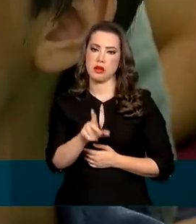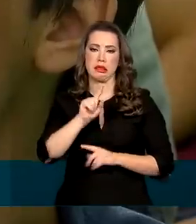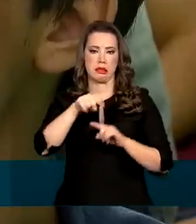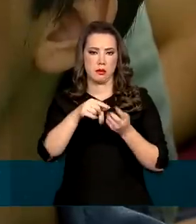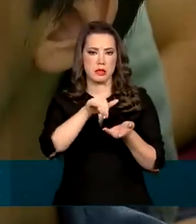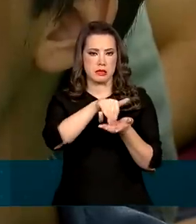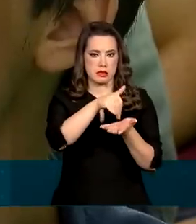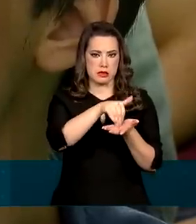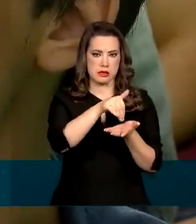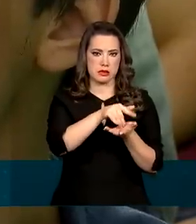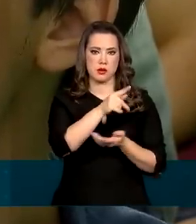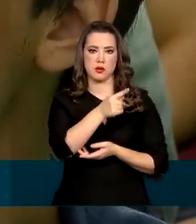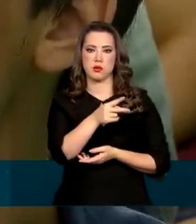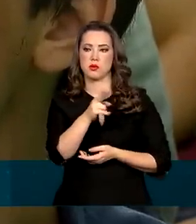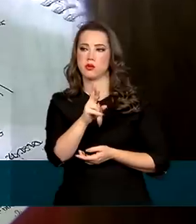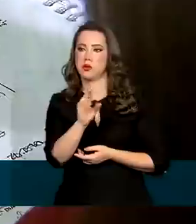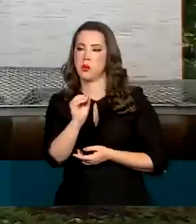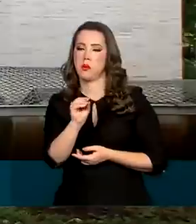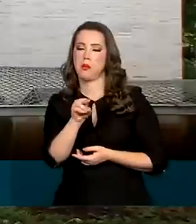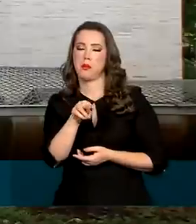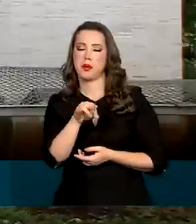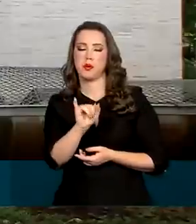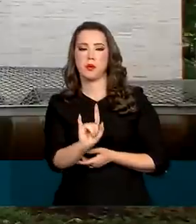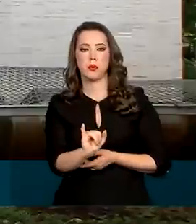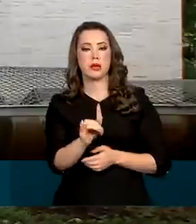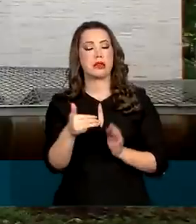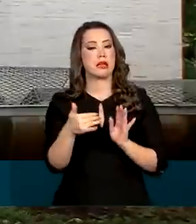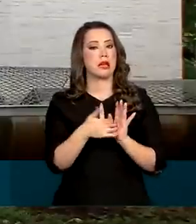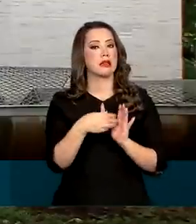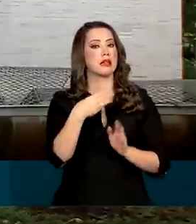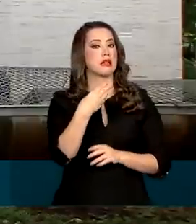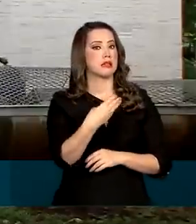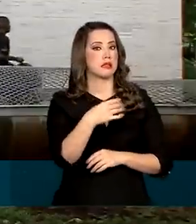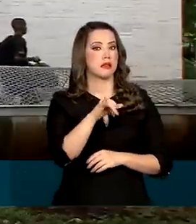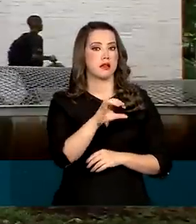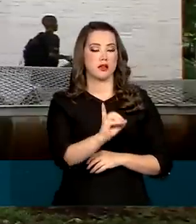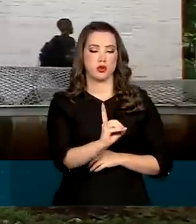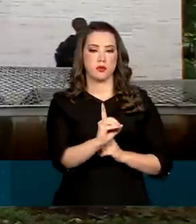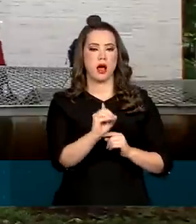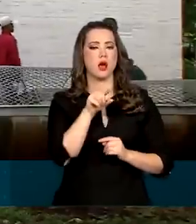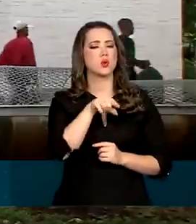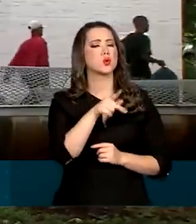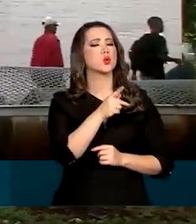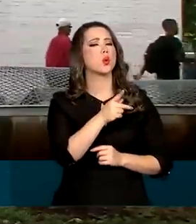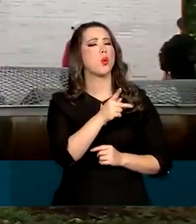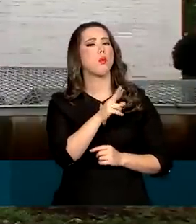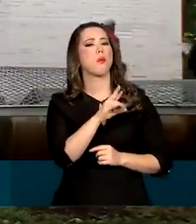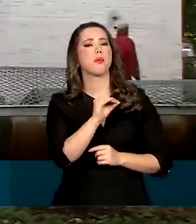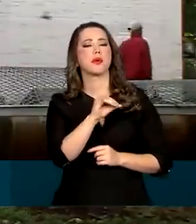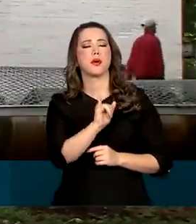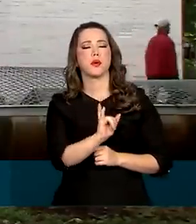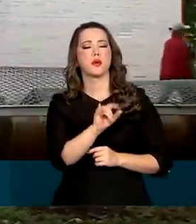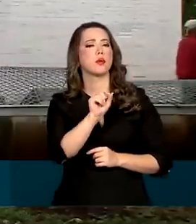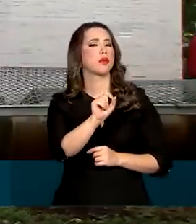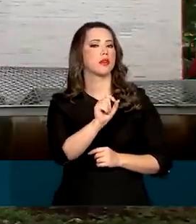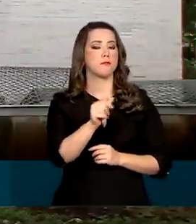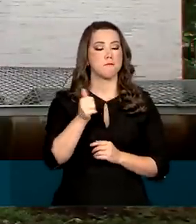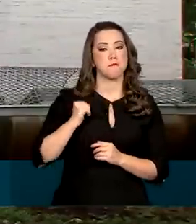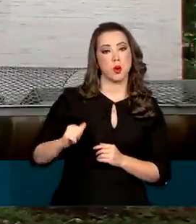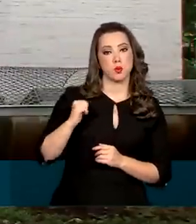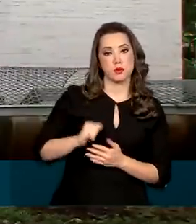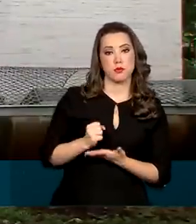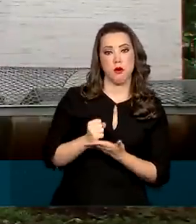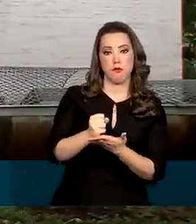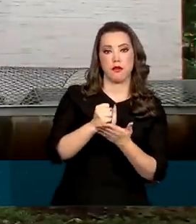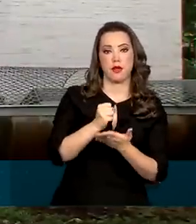programa Universidade para Todos. O prazo vai até 3 de março. Lembrando que o Prouni oferece bolsas integrais e parciais